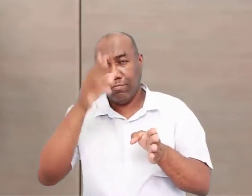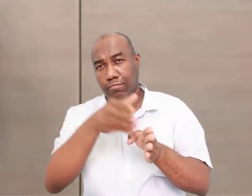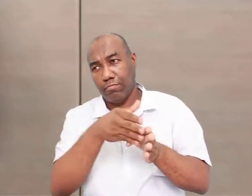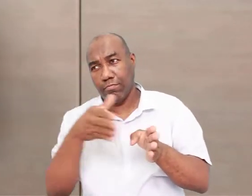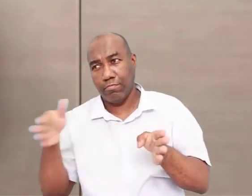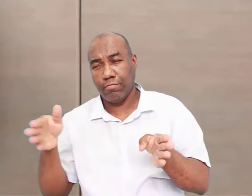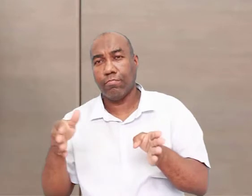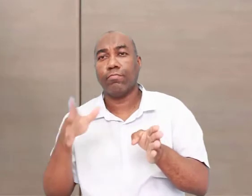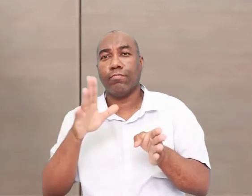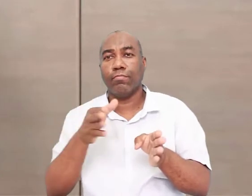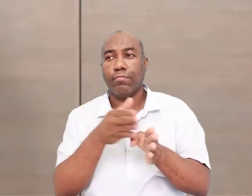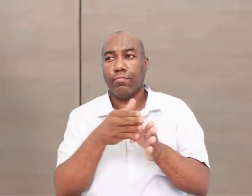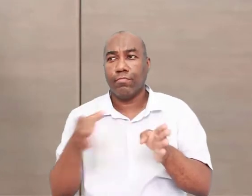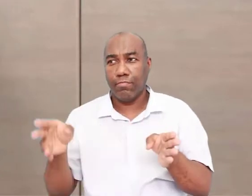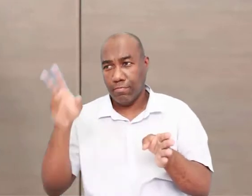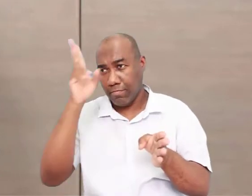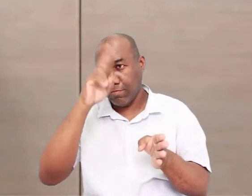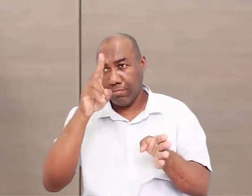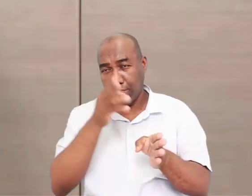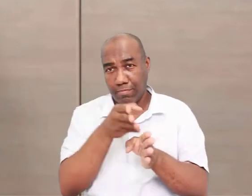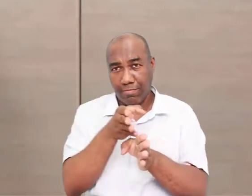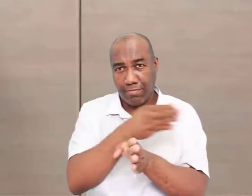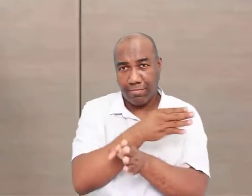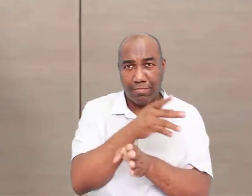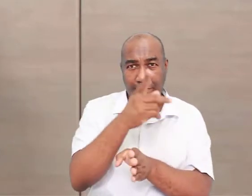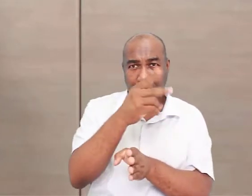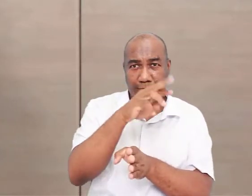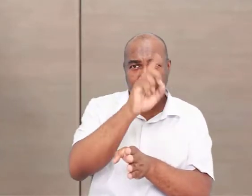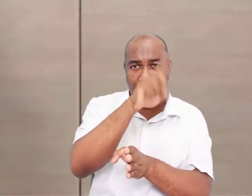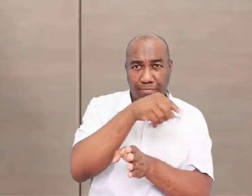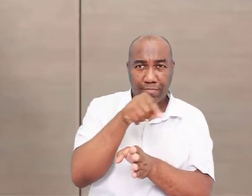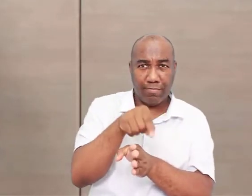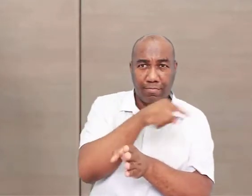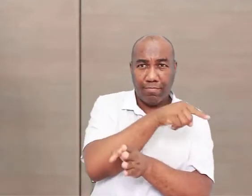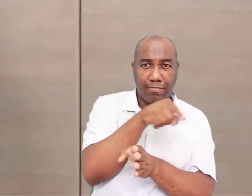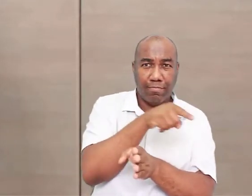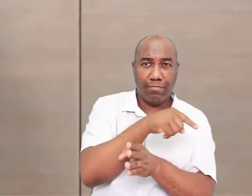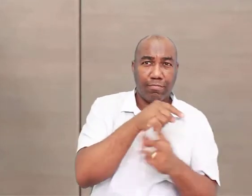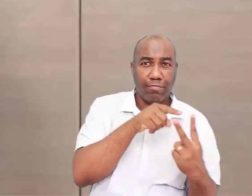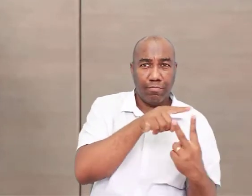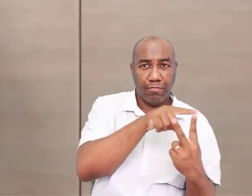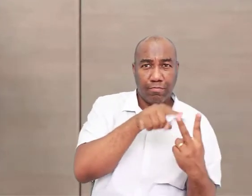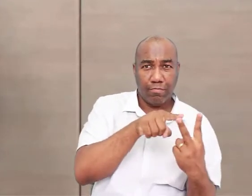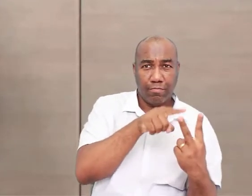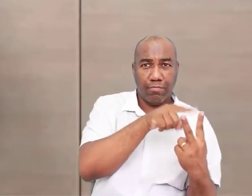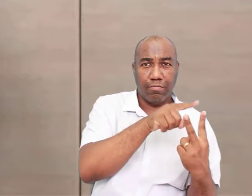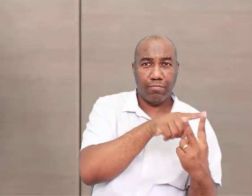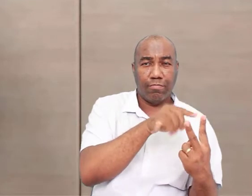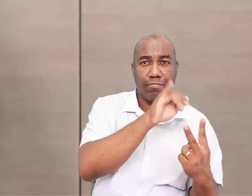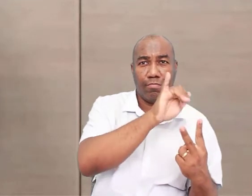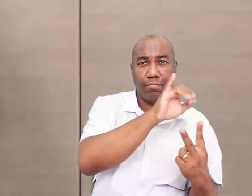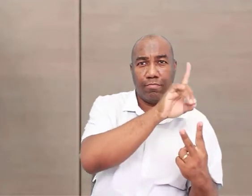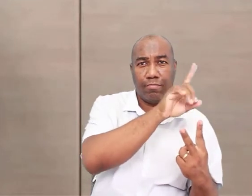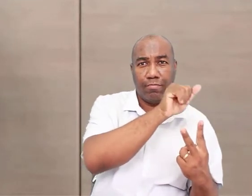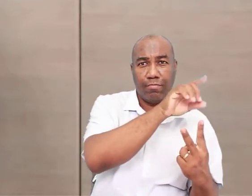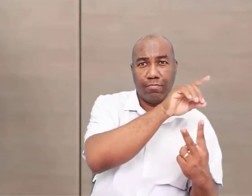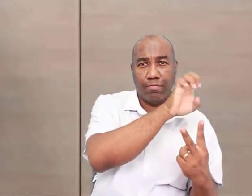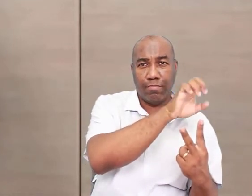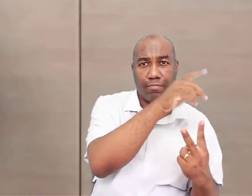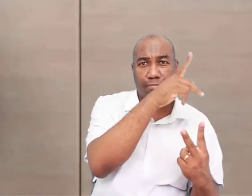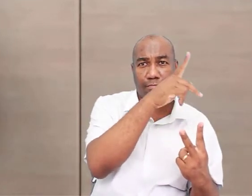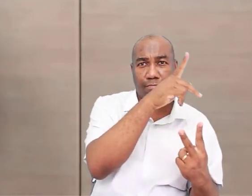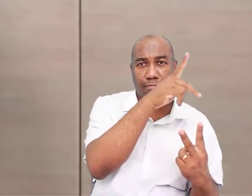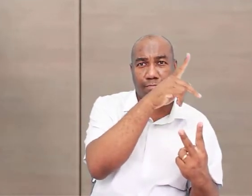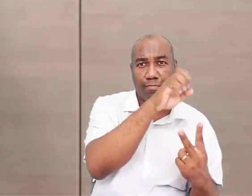costuma ser dividida em duas longas fases. Idade da pedra e idade dos metais, tá? E tem livro que nem coloca